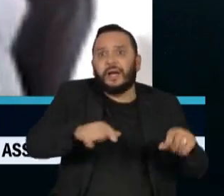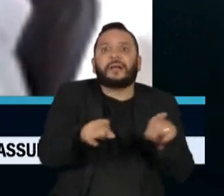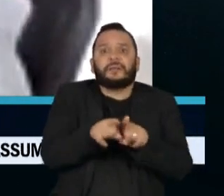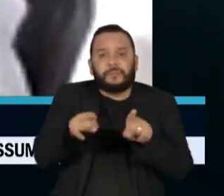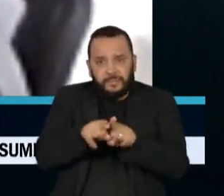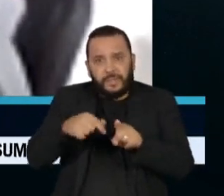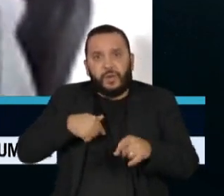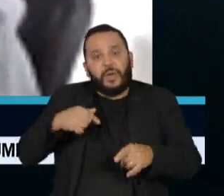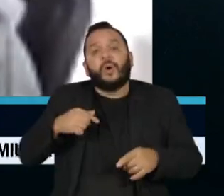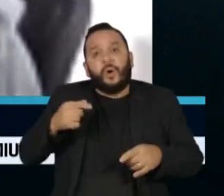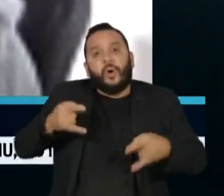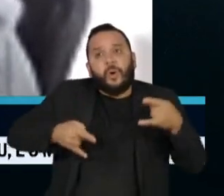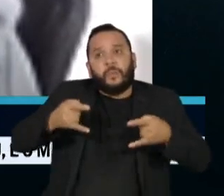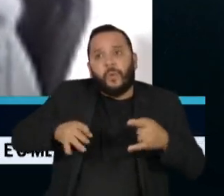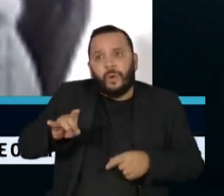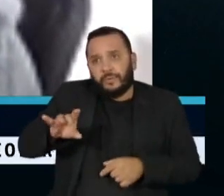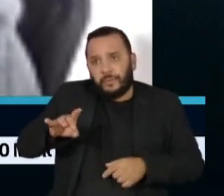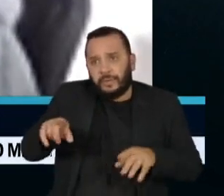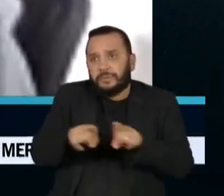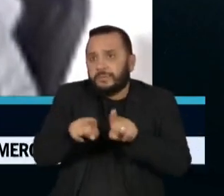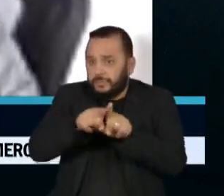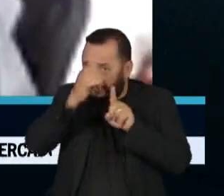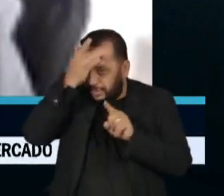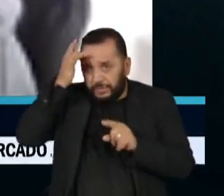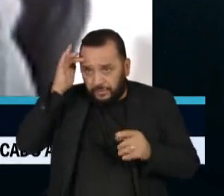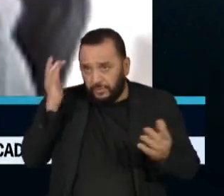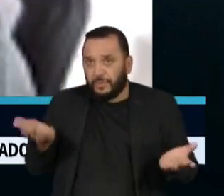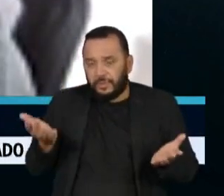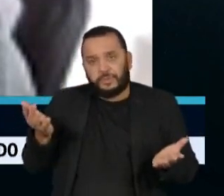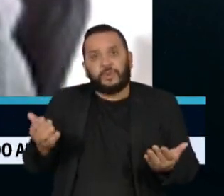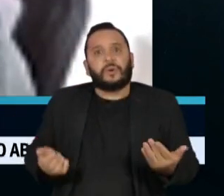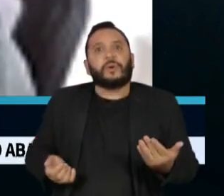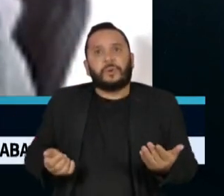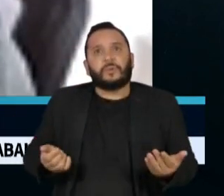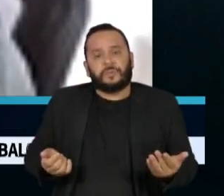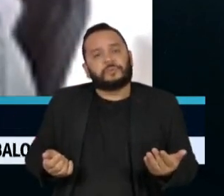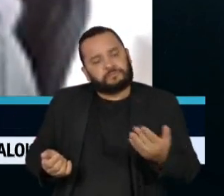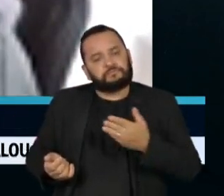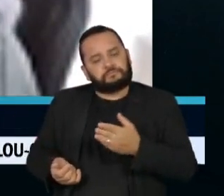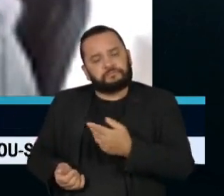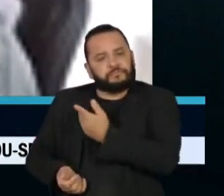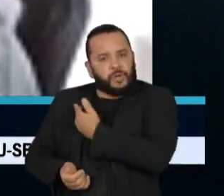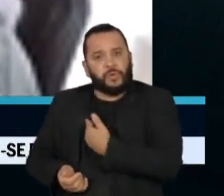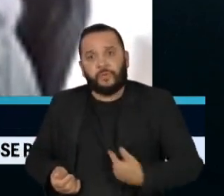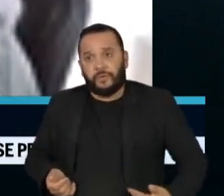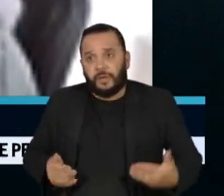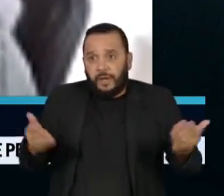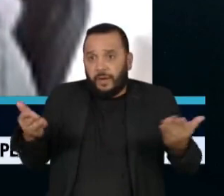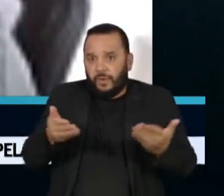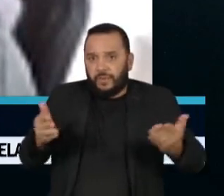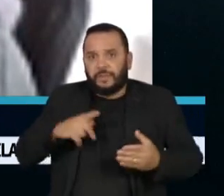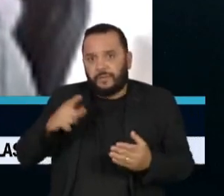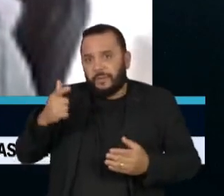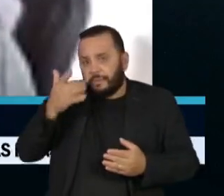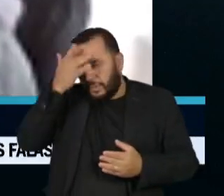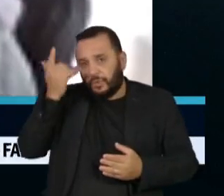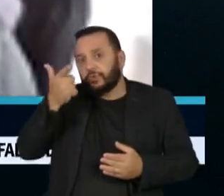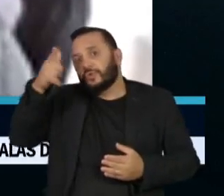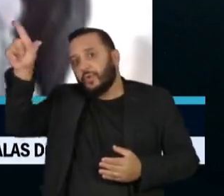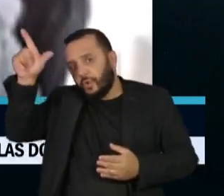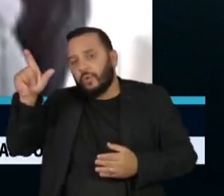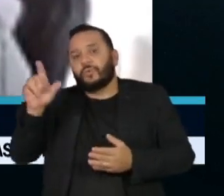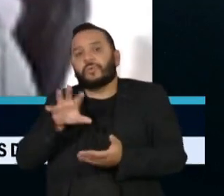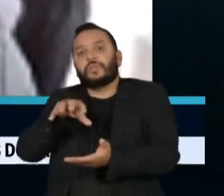treinadas para isso. Esse governo trouxe gente de outros institutos para suprir a carência de